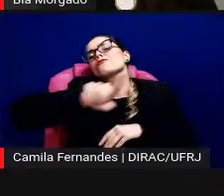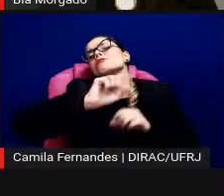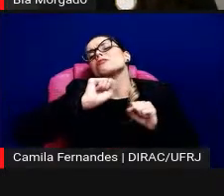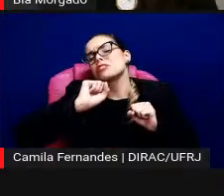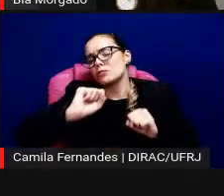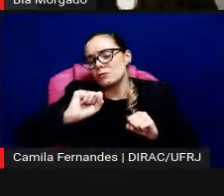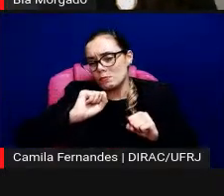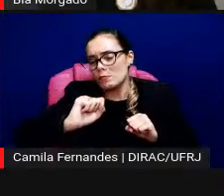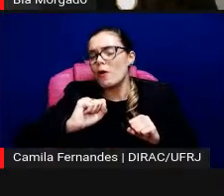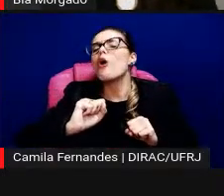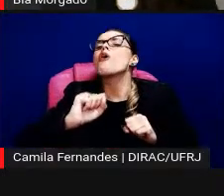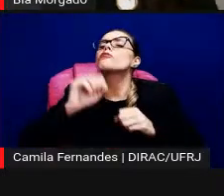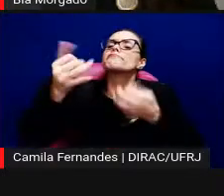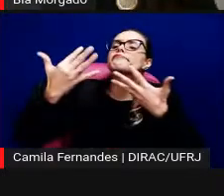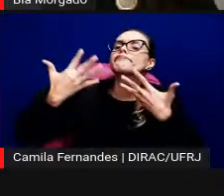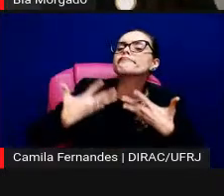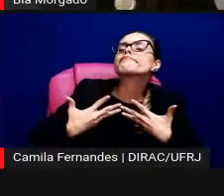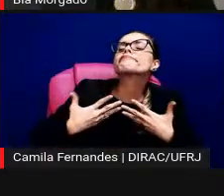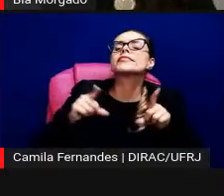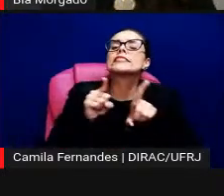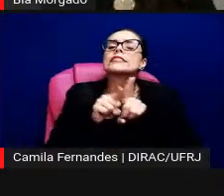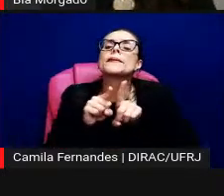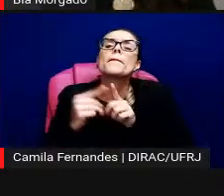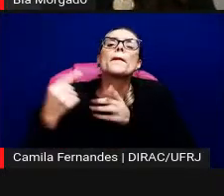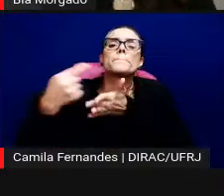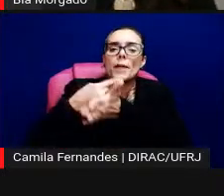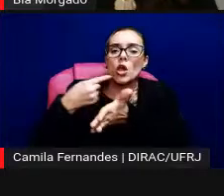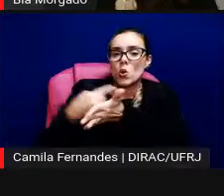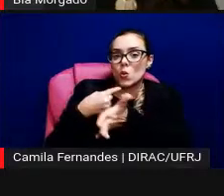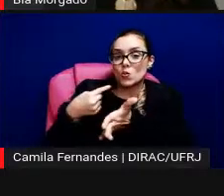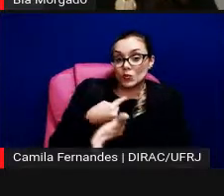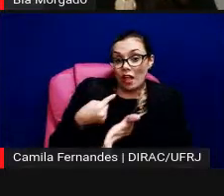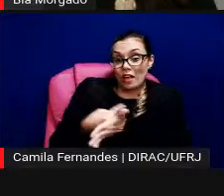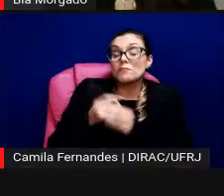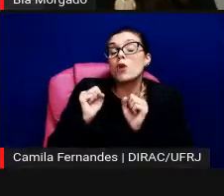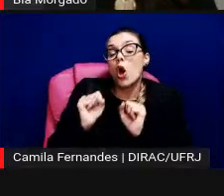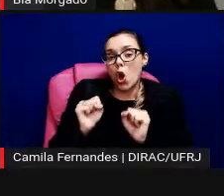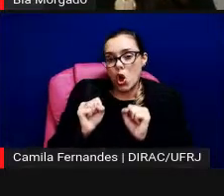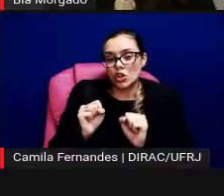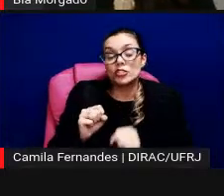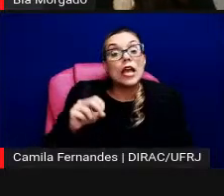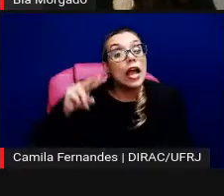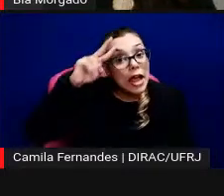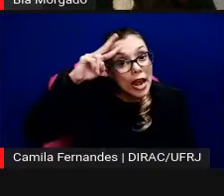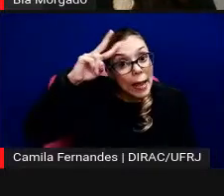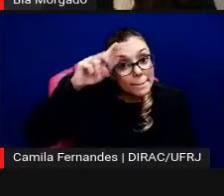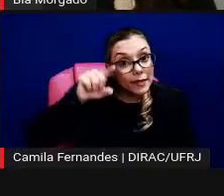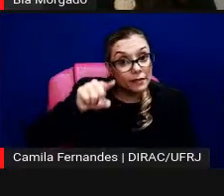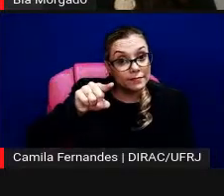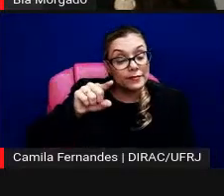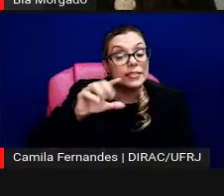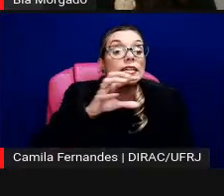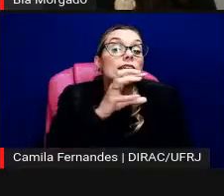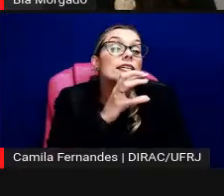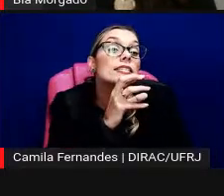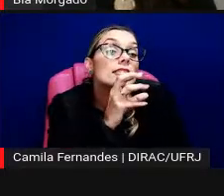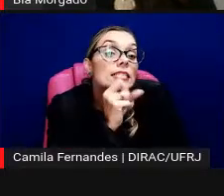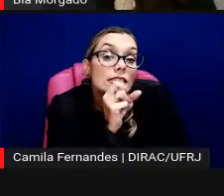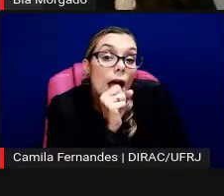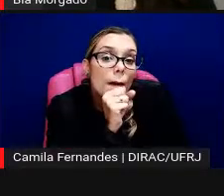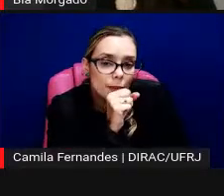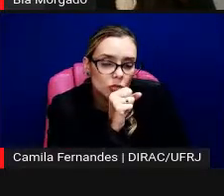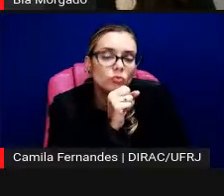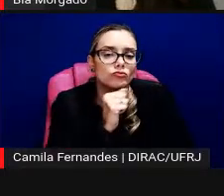questões que podem ter surgido e queria dizer que no sábado eu vou estar com vocês na visita ao centro de artes Helio